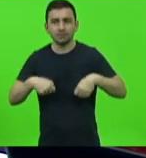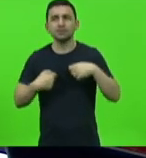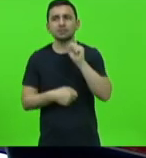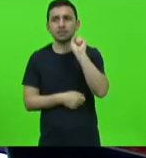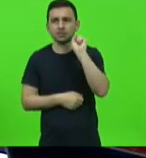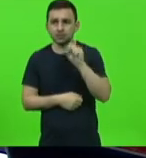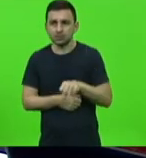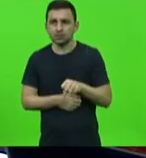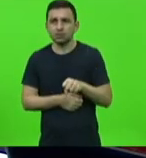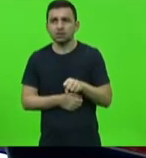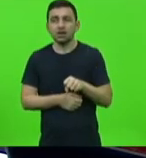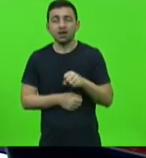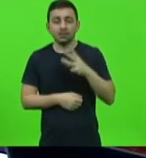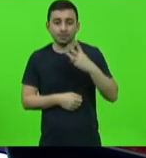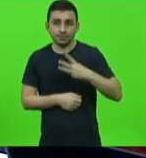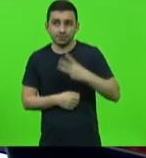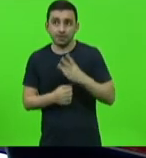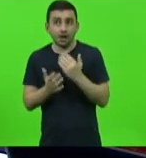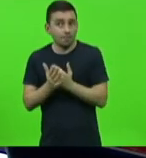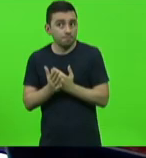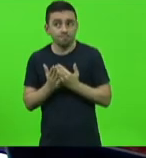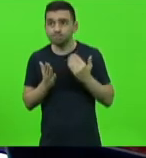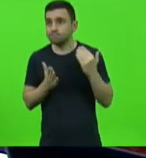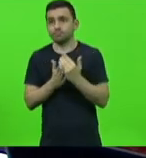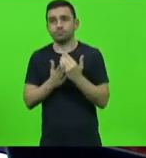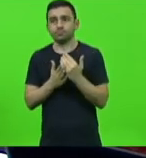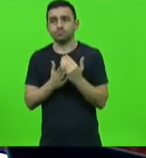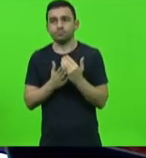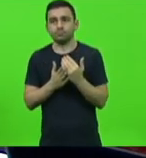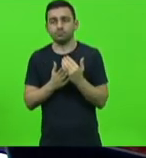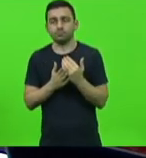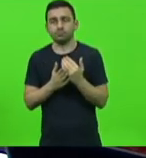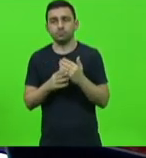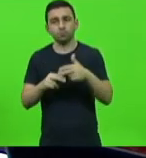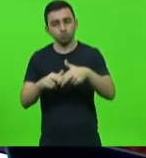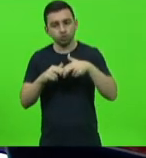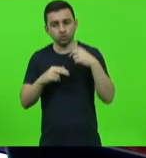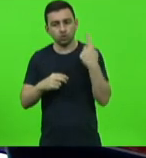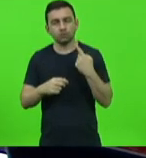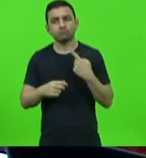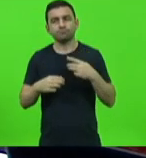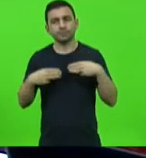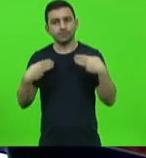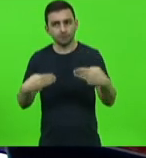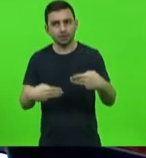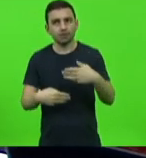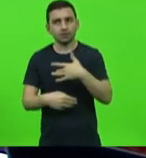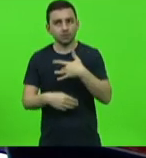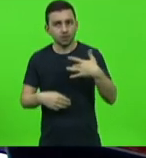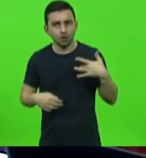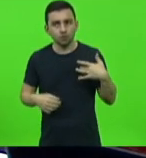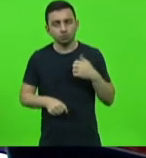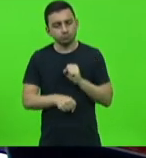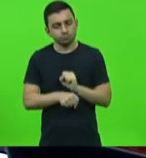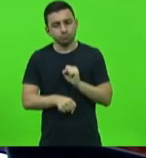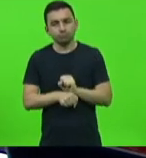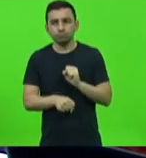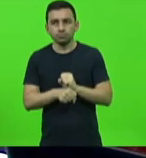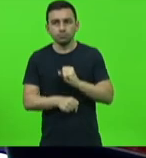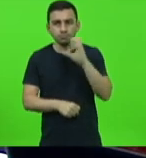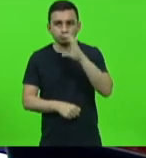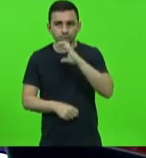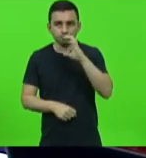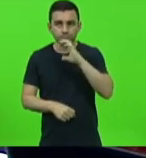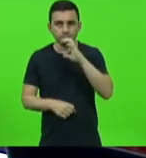fazer essa dose de reforço e por isso nós esperamos que o ministério da saúde tome essa providência o quanto antes